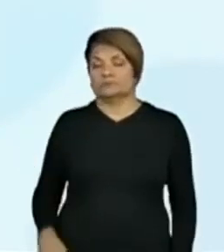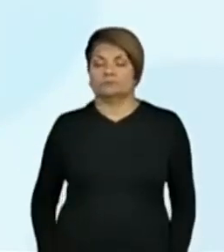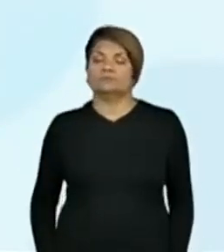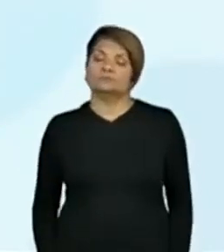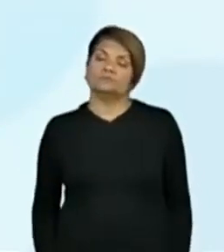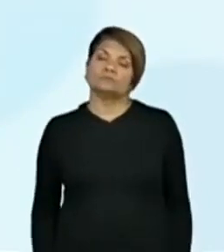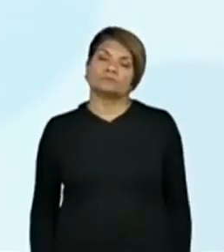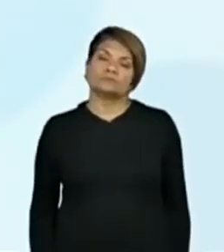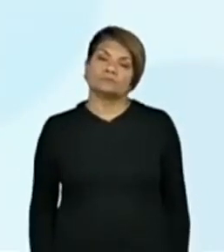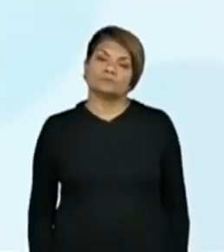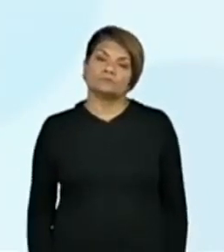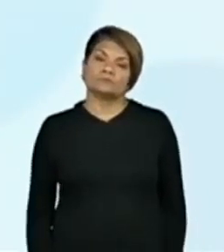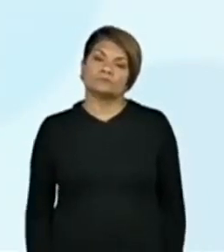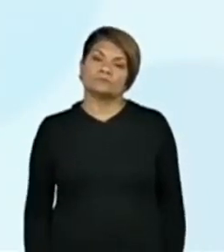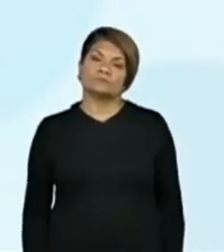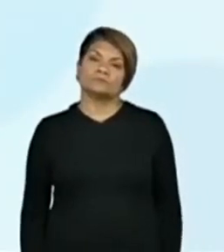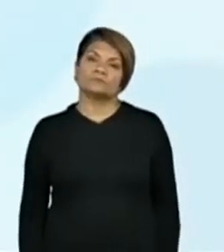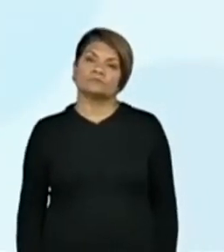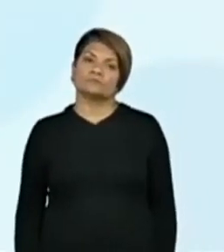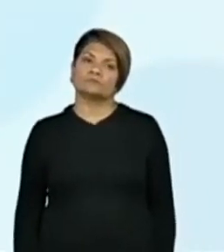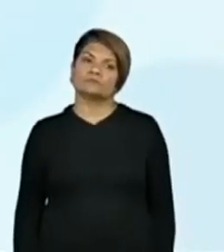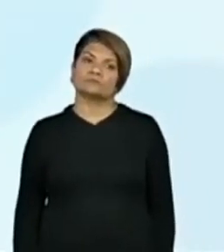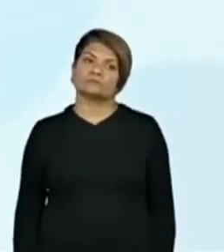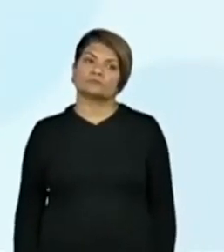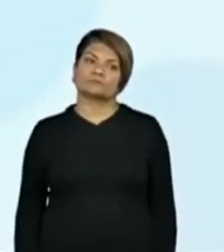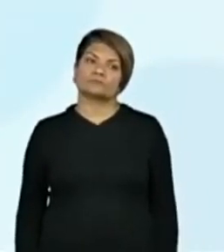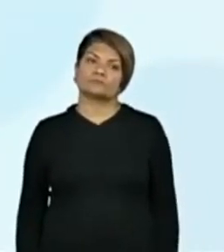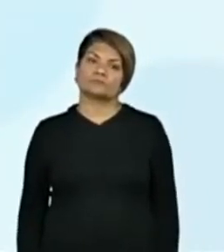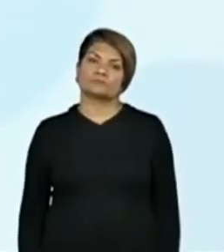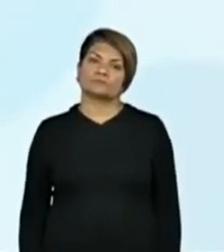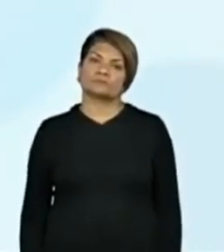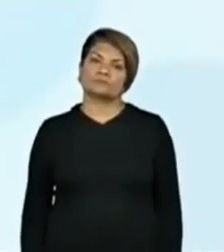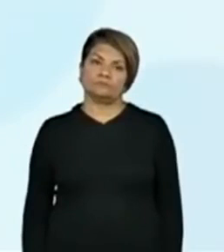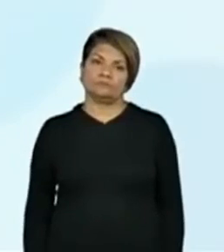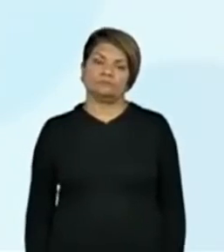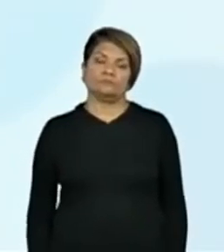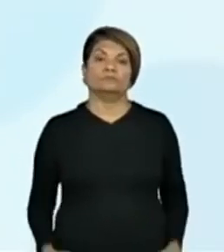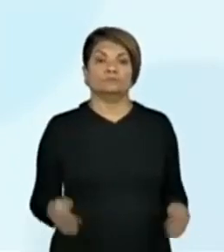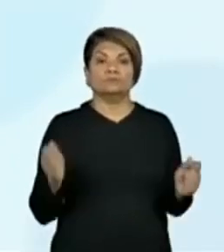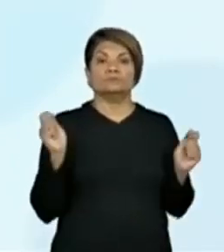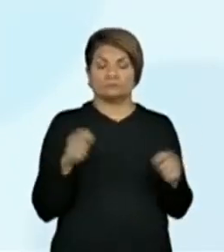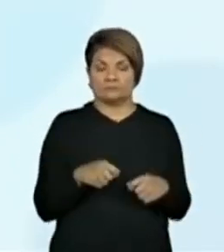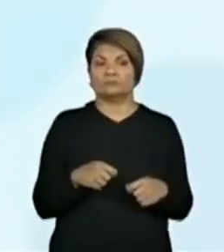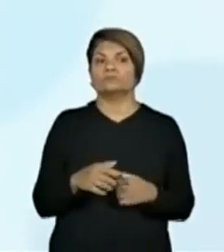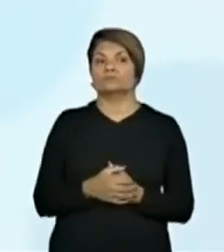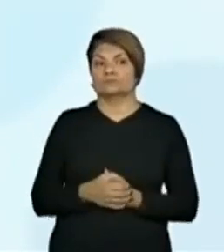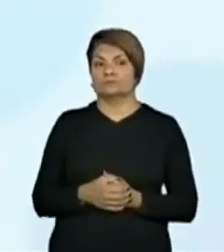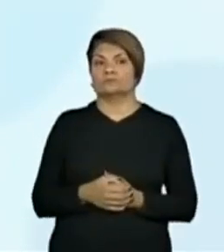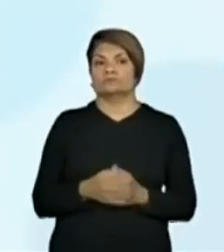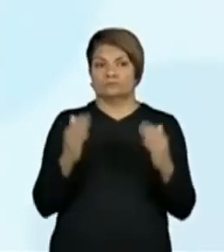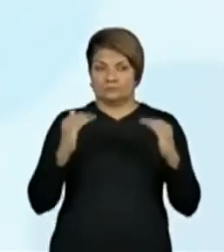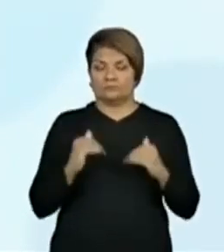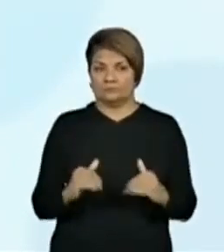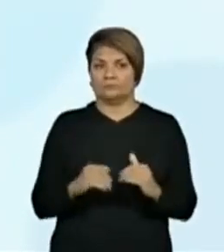unidades. Será que se eu escrever aqui embaixo todo mundo vai me entender? Só não pode escrever na Miriam. Ah, tá.